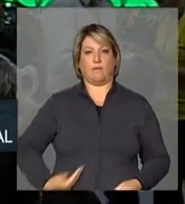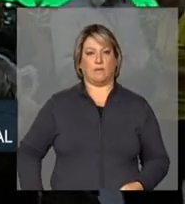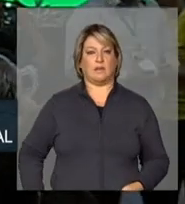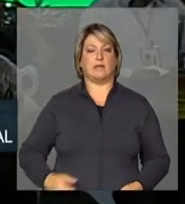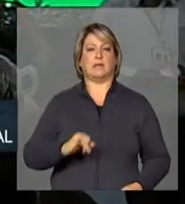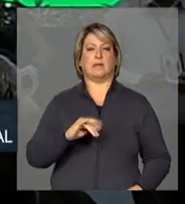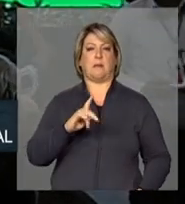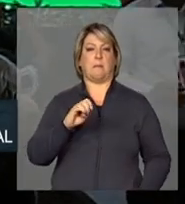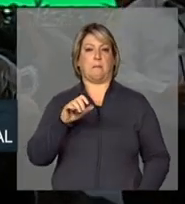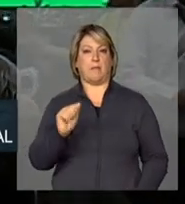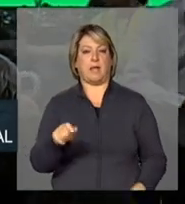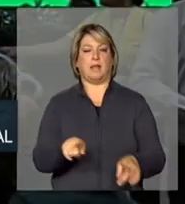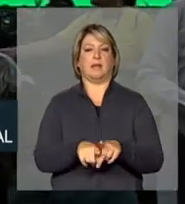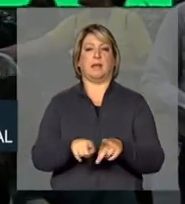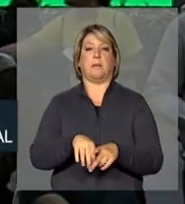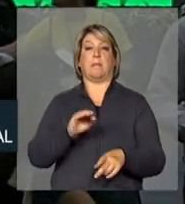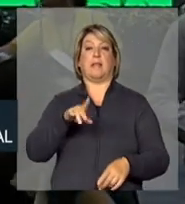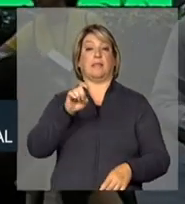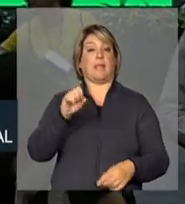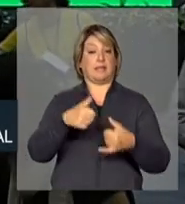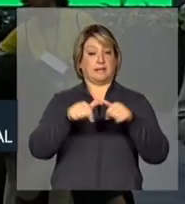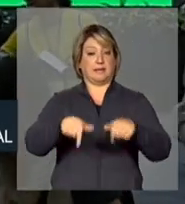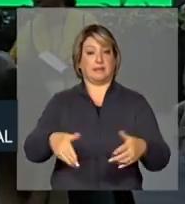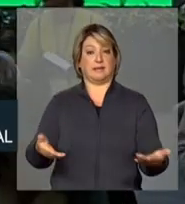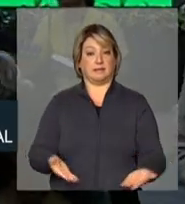equipe do BNDES aqui presente.